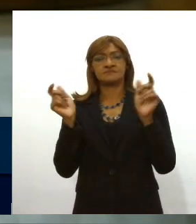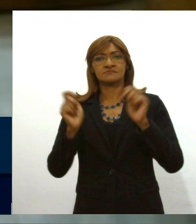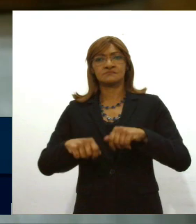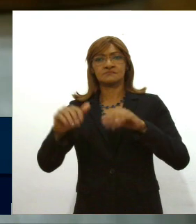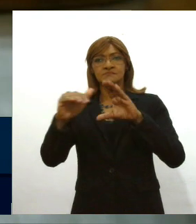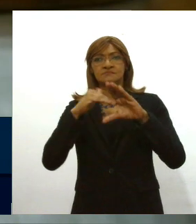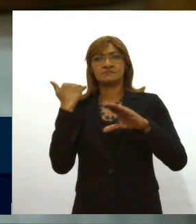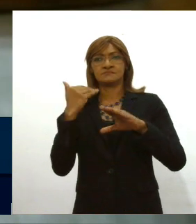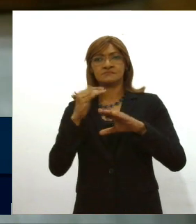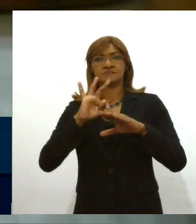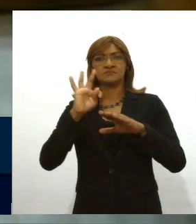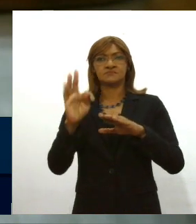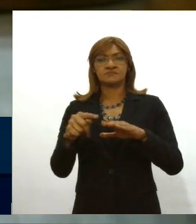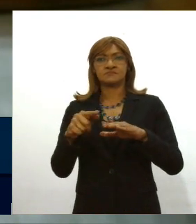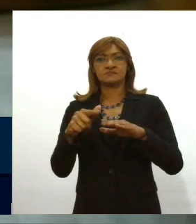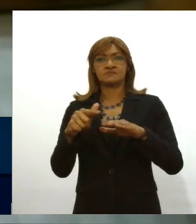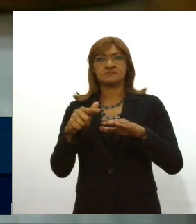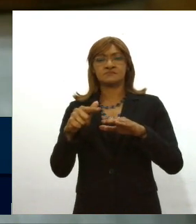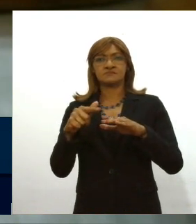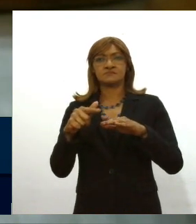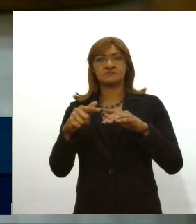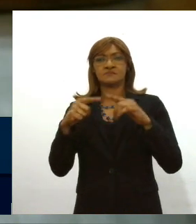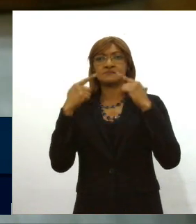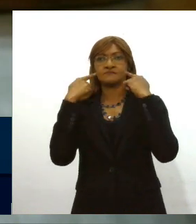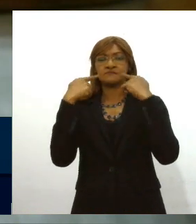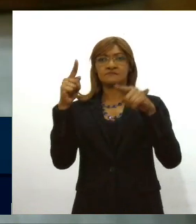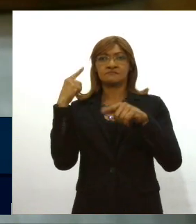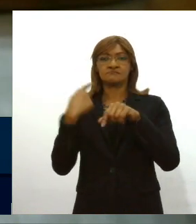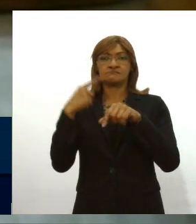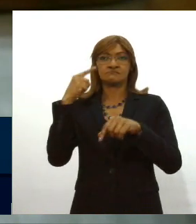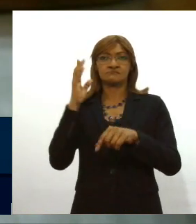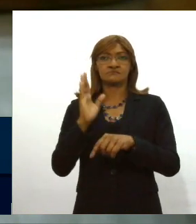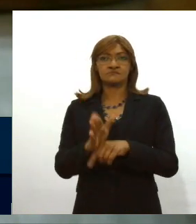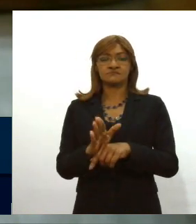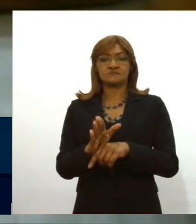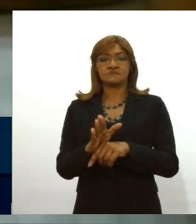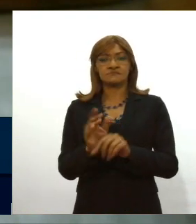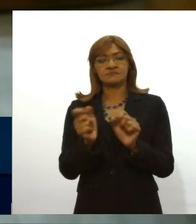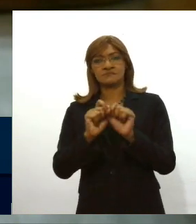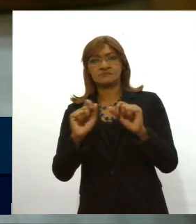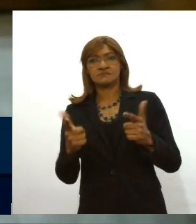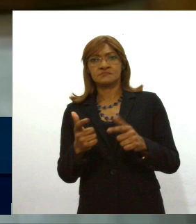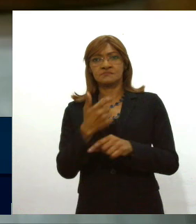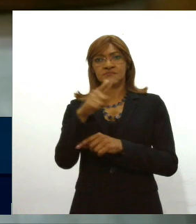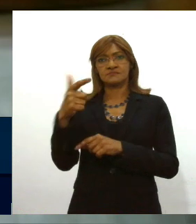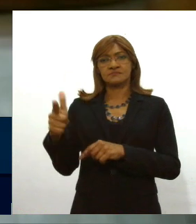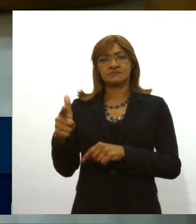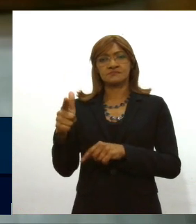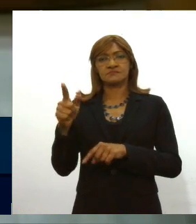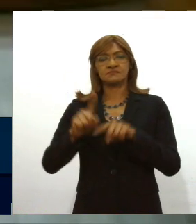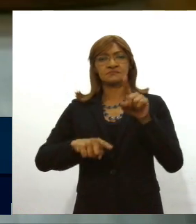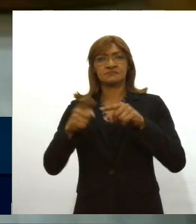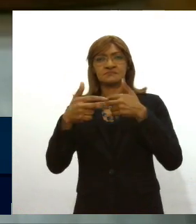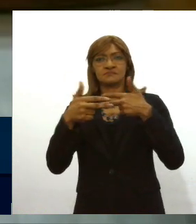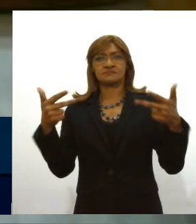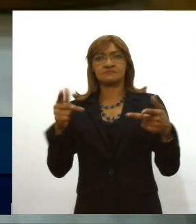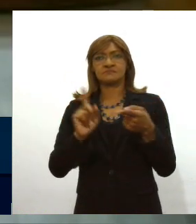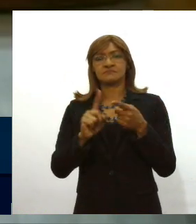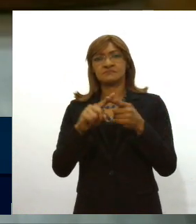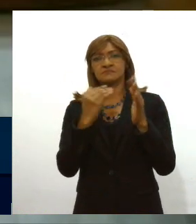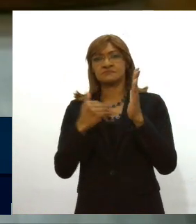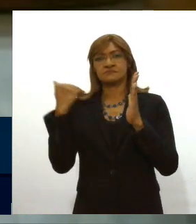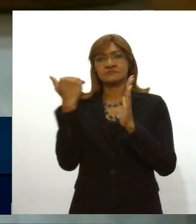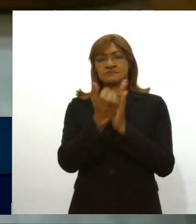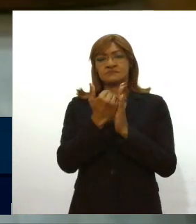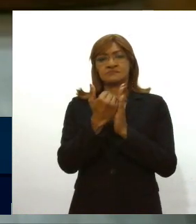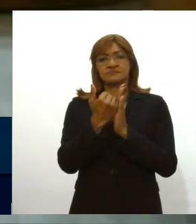as denúncias sobre o aumento excessivo de preço para material de construção e claro outros itens que entendam que teve